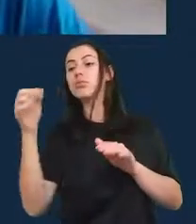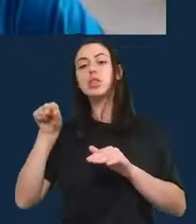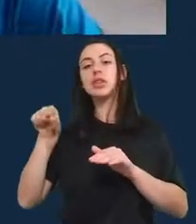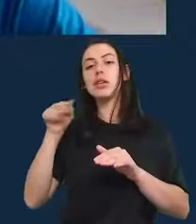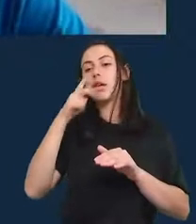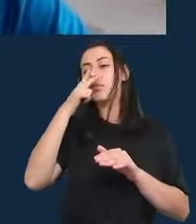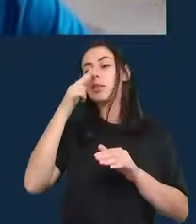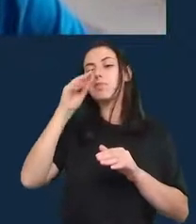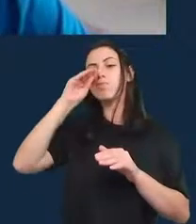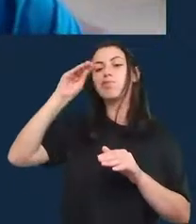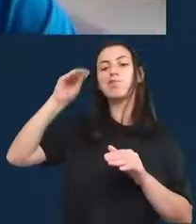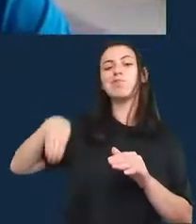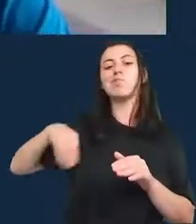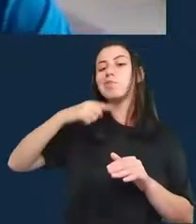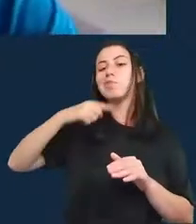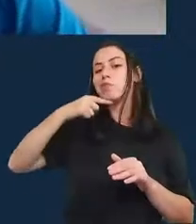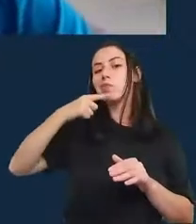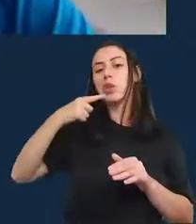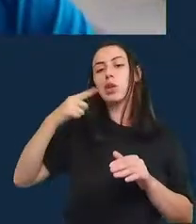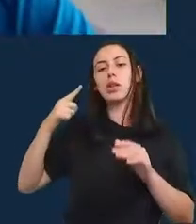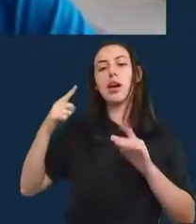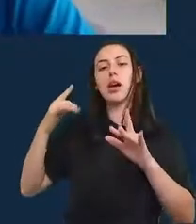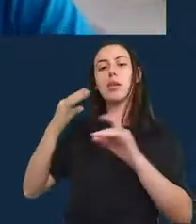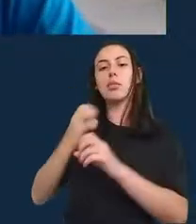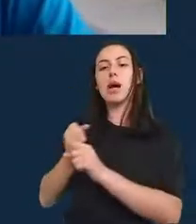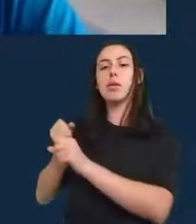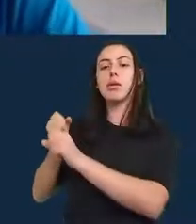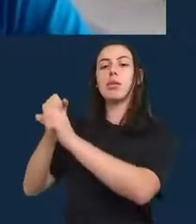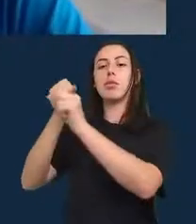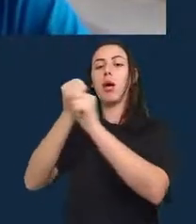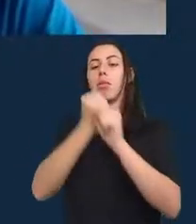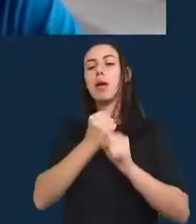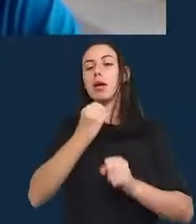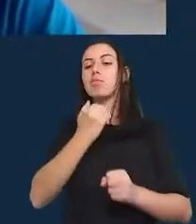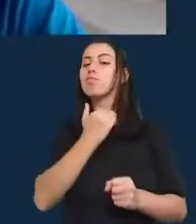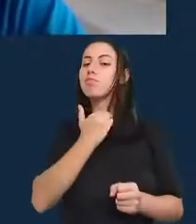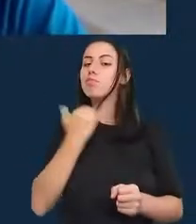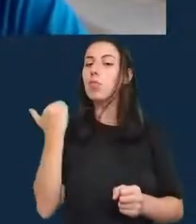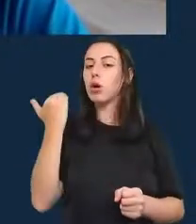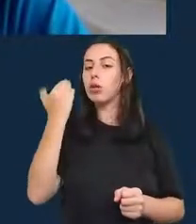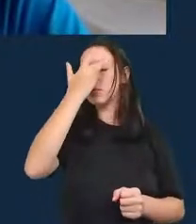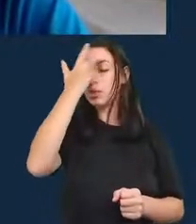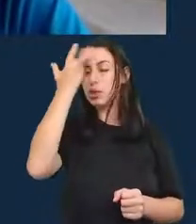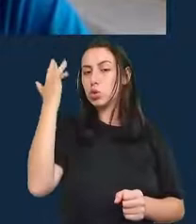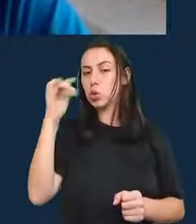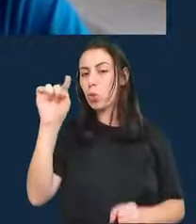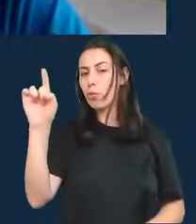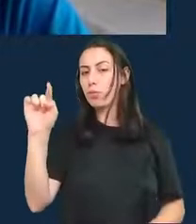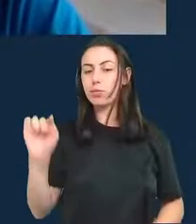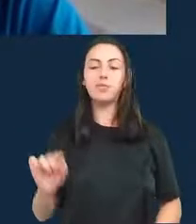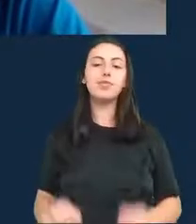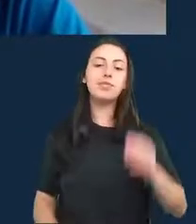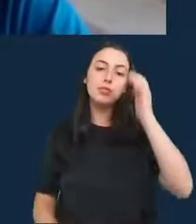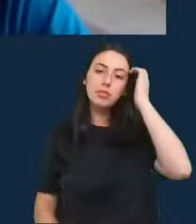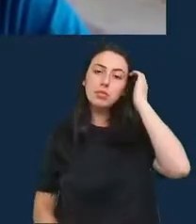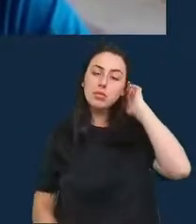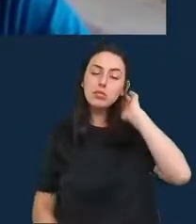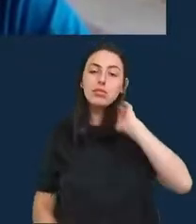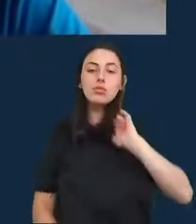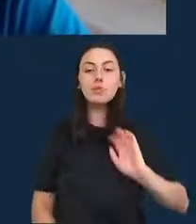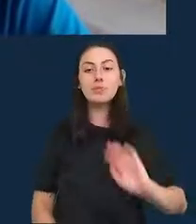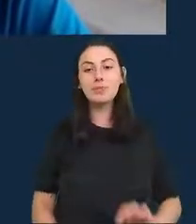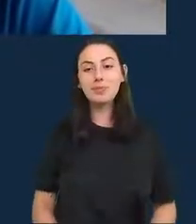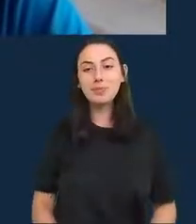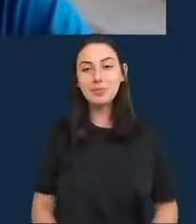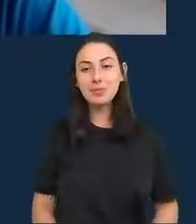estimar as mortes em excesso? Como que foi isso? Bom, foi muito